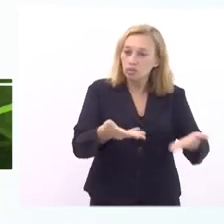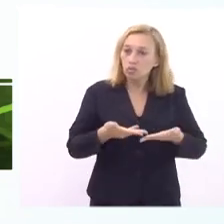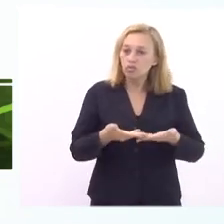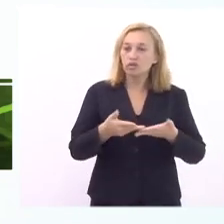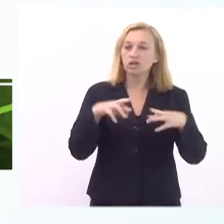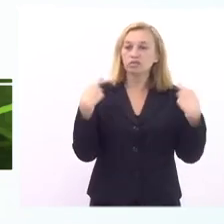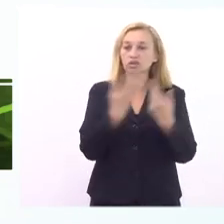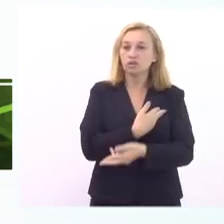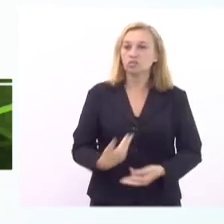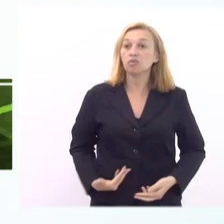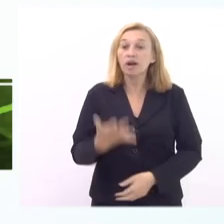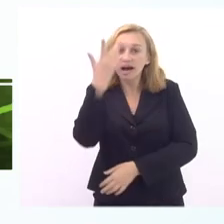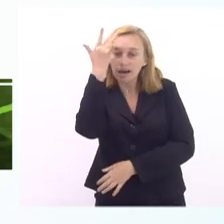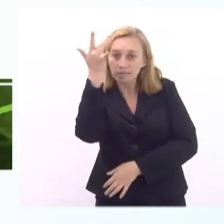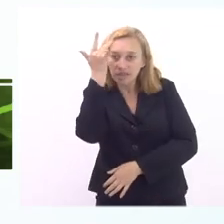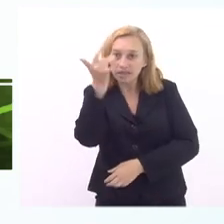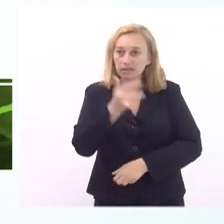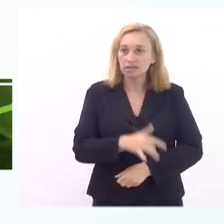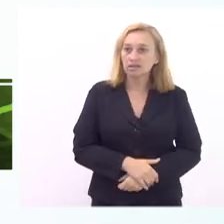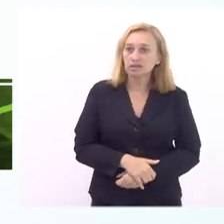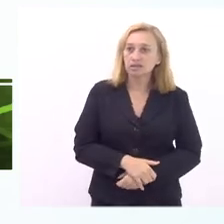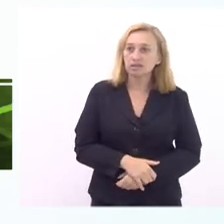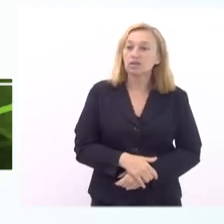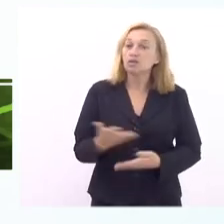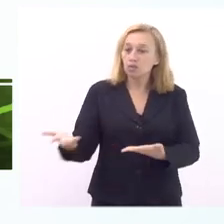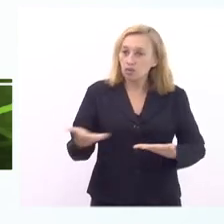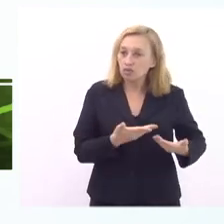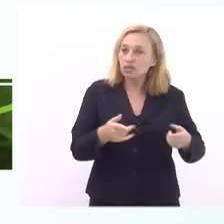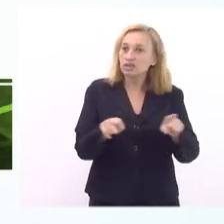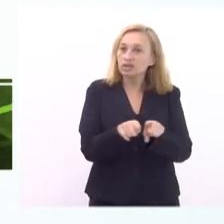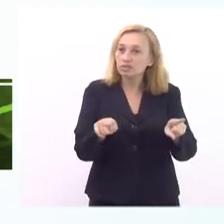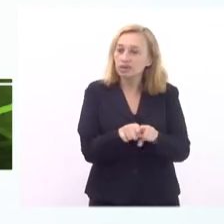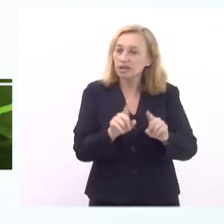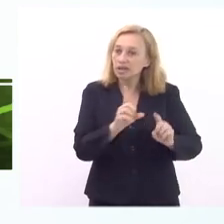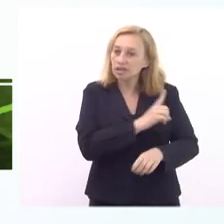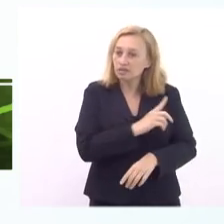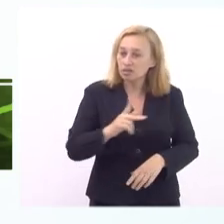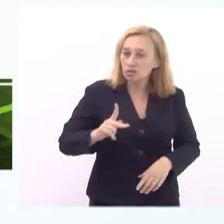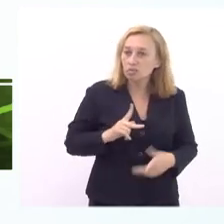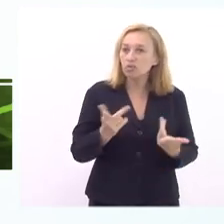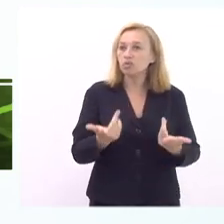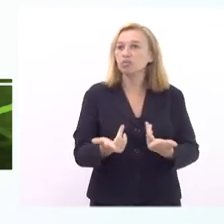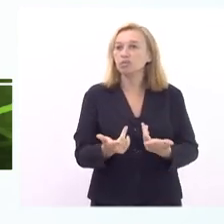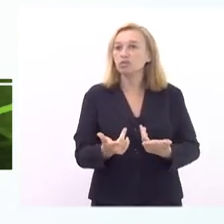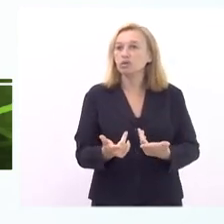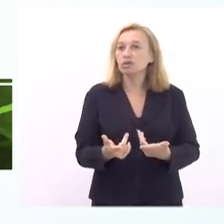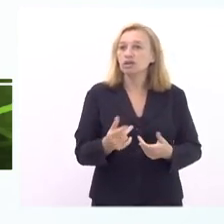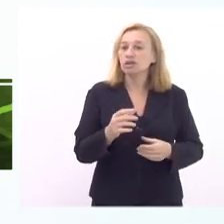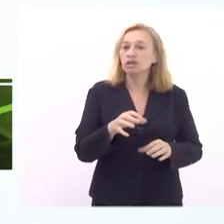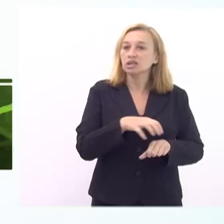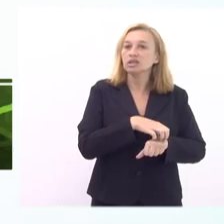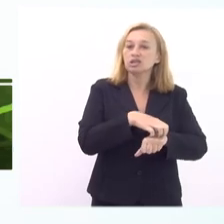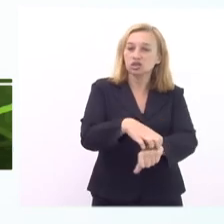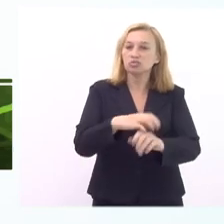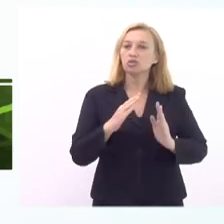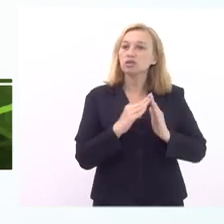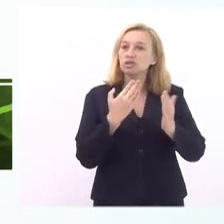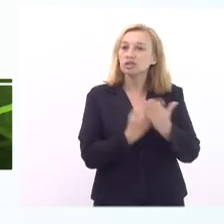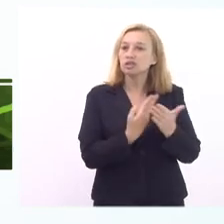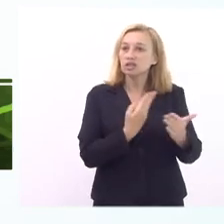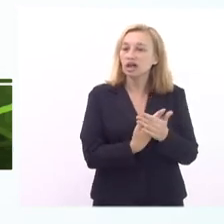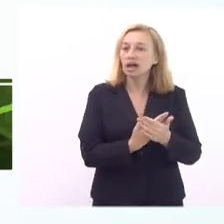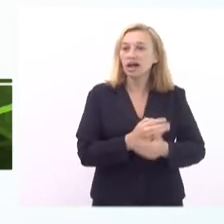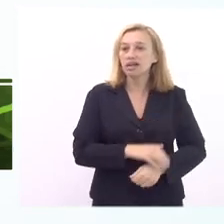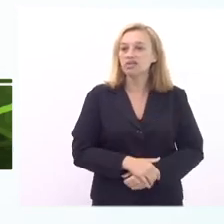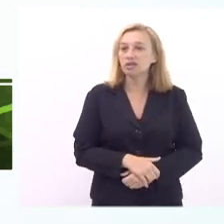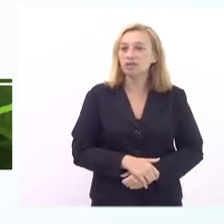audiência pública que a gente tem amanhã o convite também aí o defensor Rodrigo Azambuja que é sobre transporte escolar o